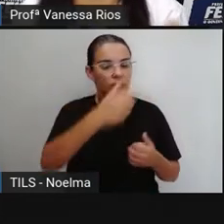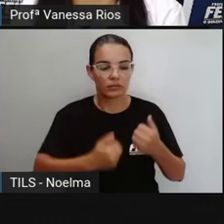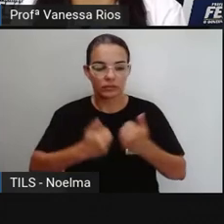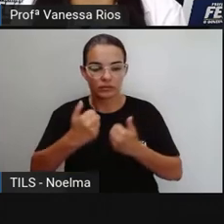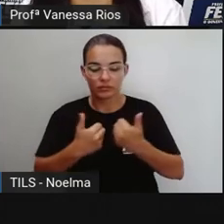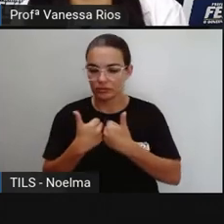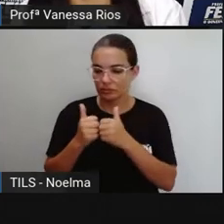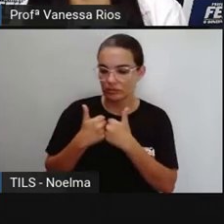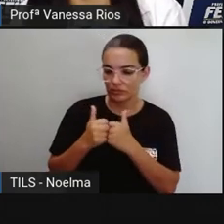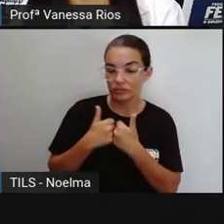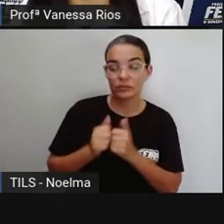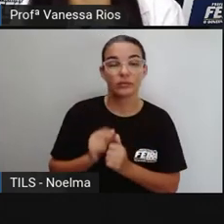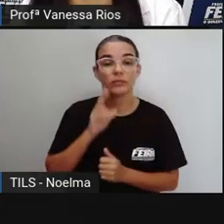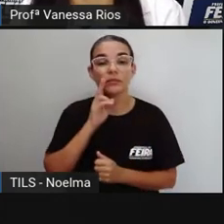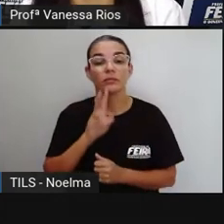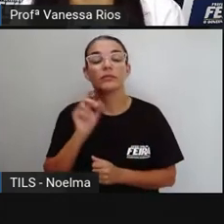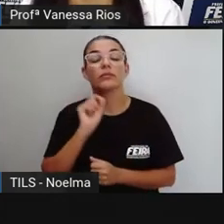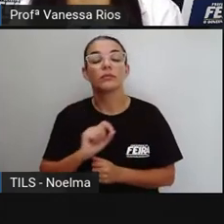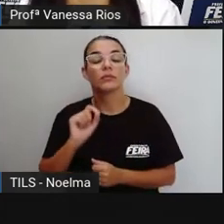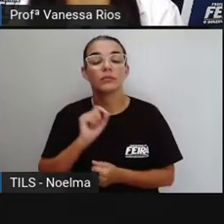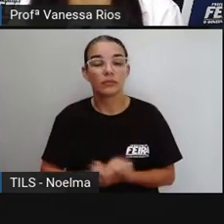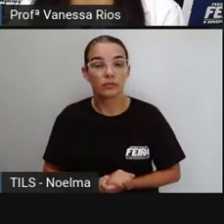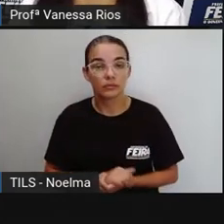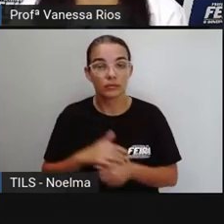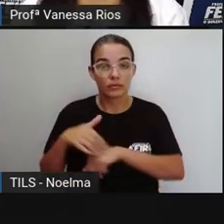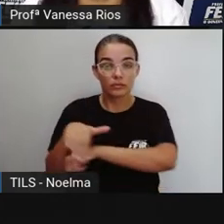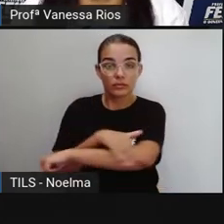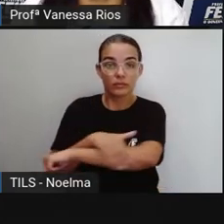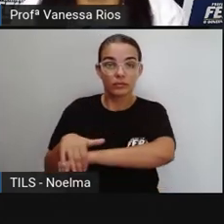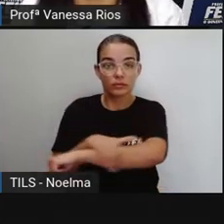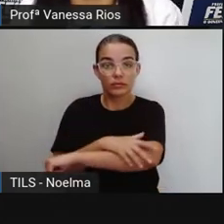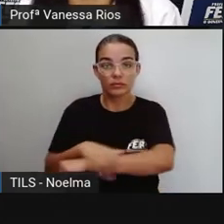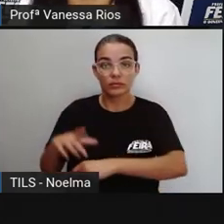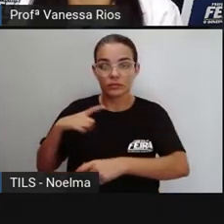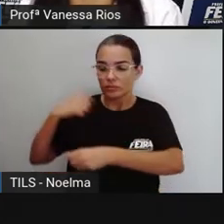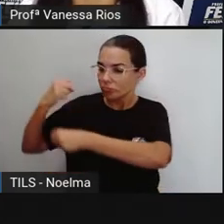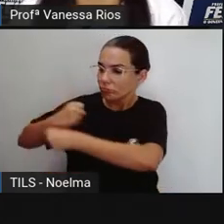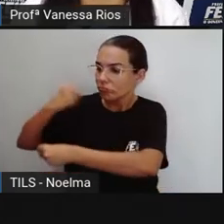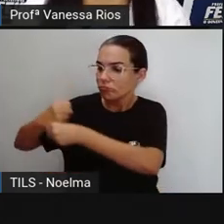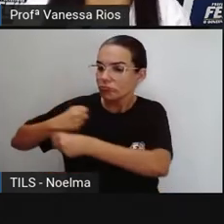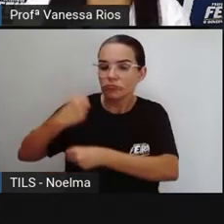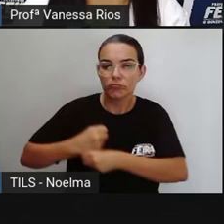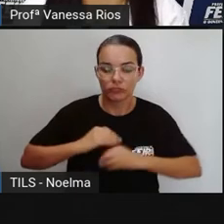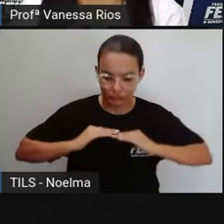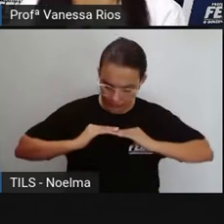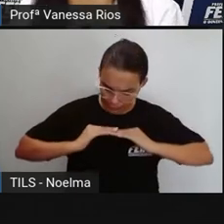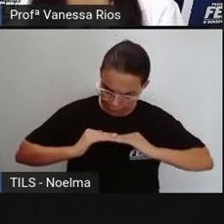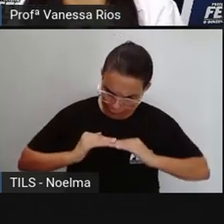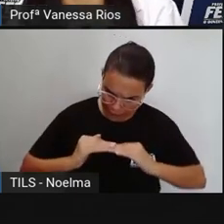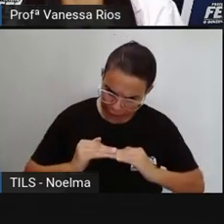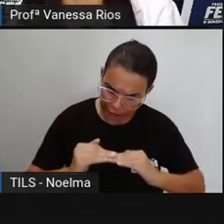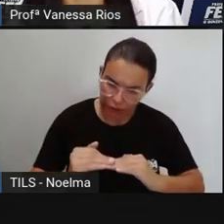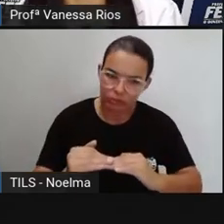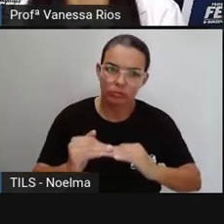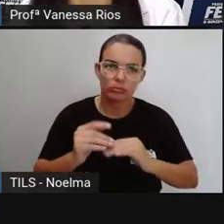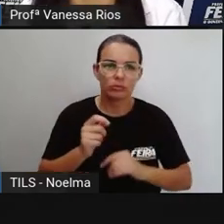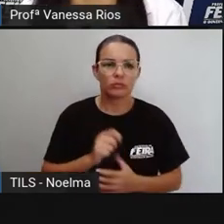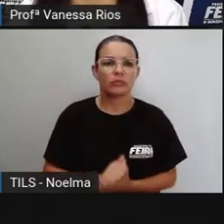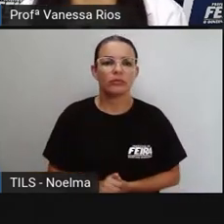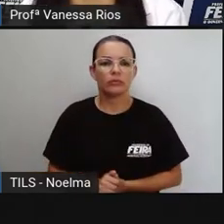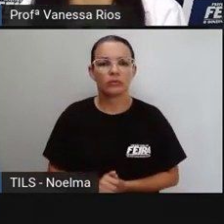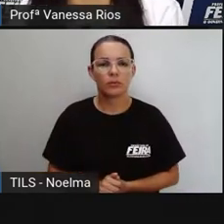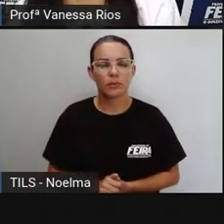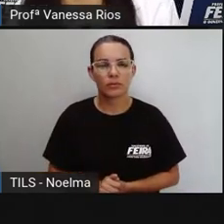ônibus ou até a pé e observar ruas com obras, né? Obras de pavimentação, de asfaltamento,